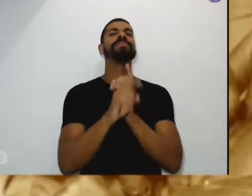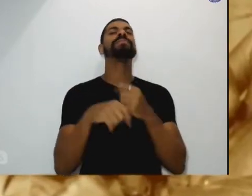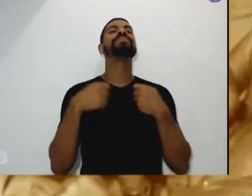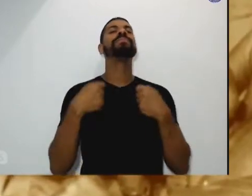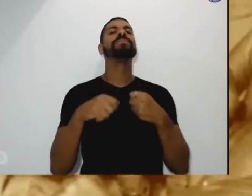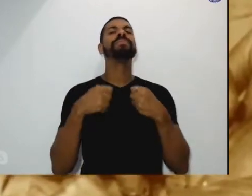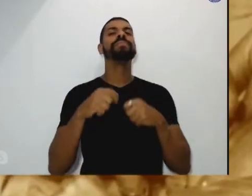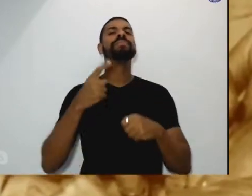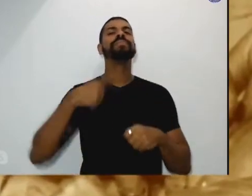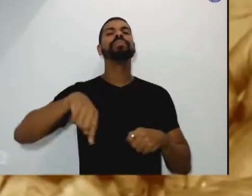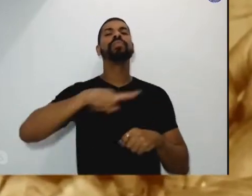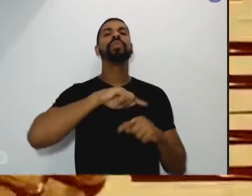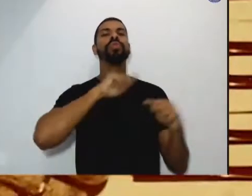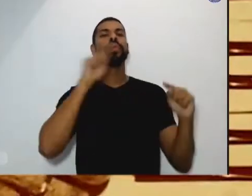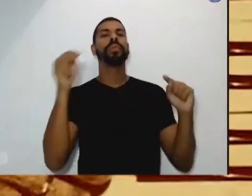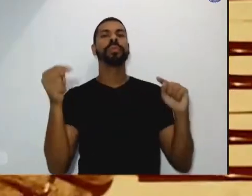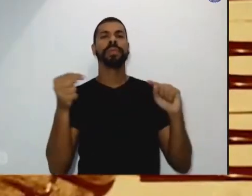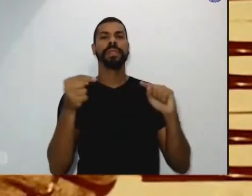missão.